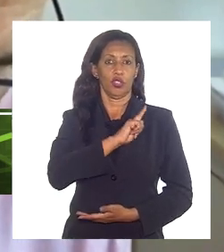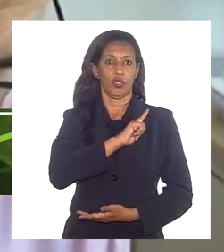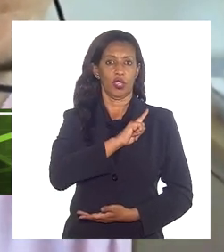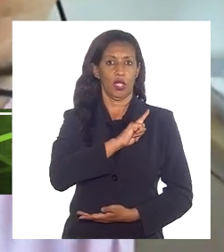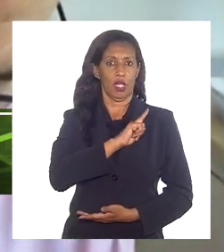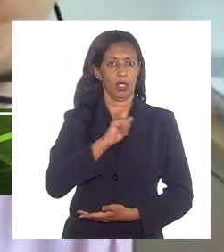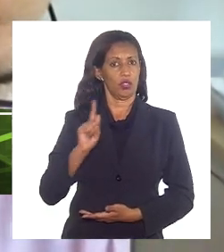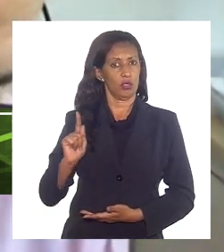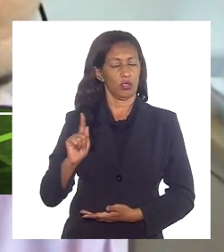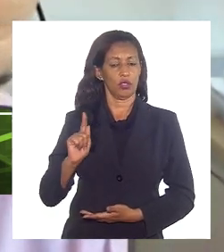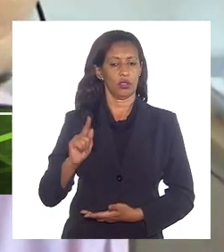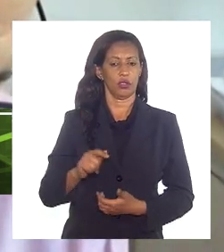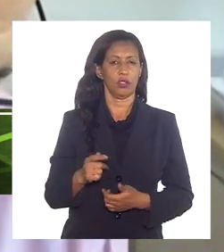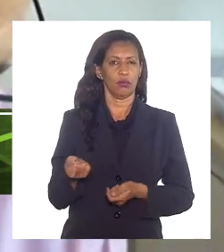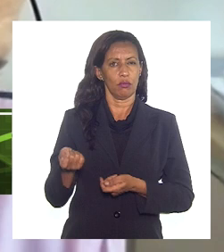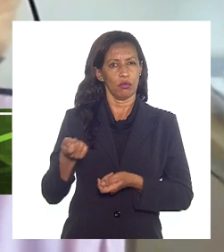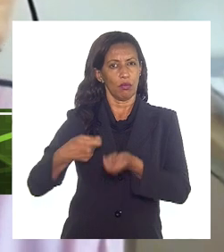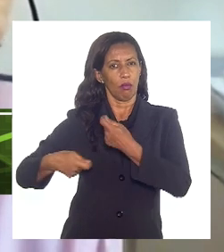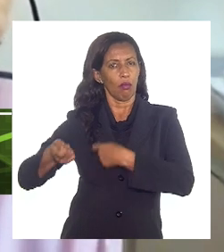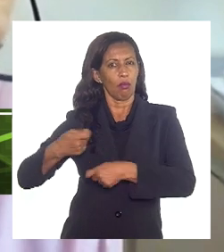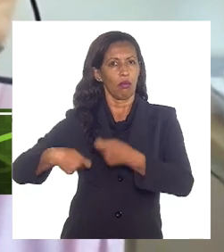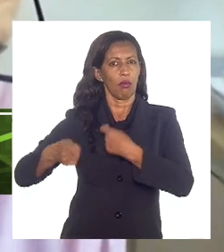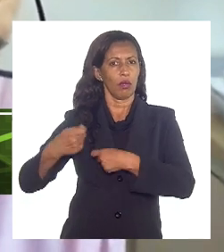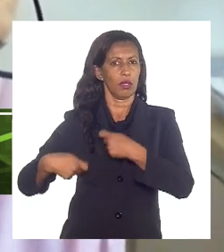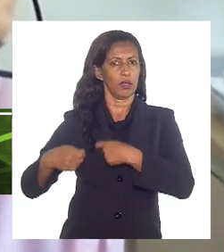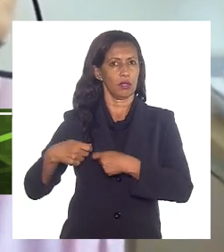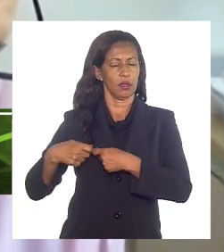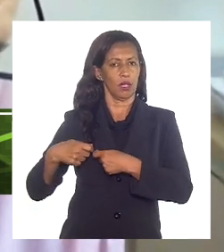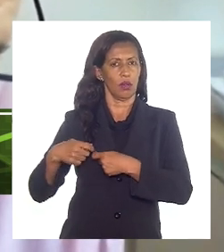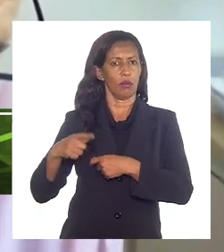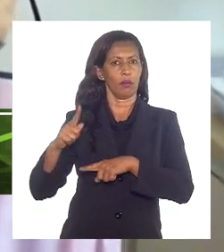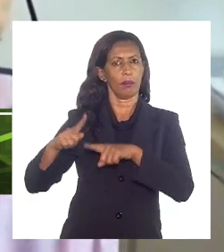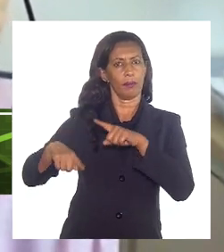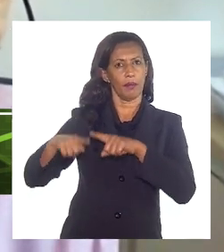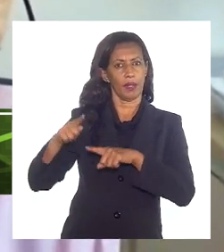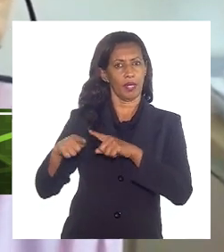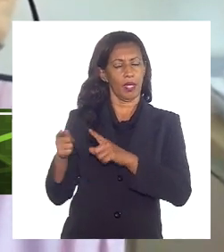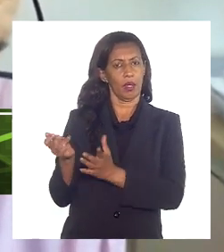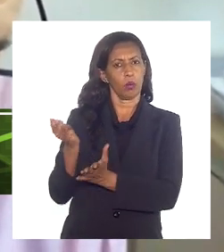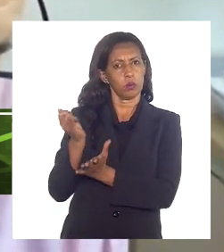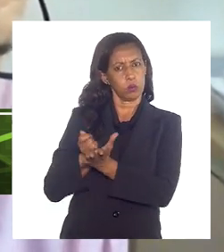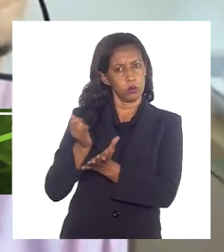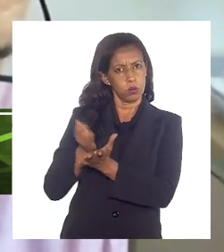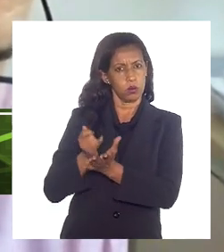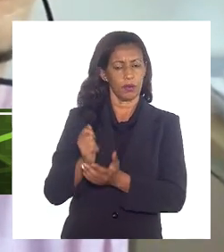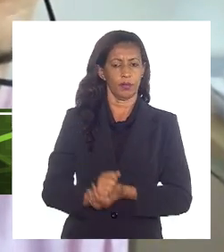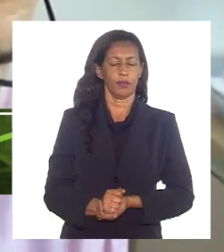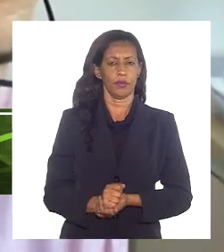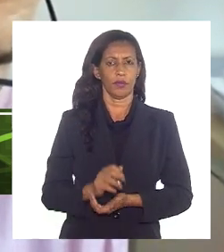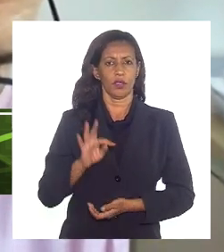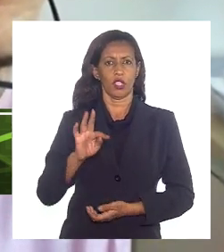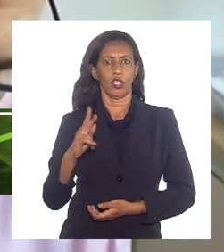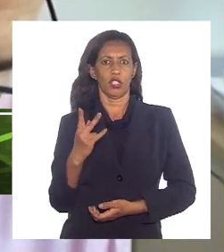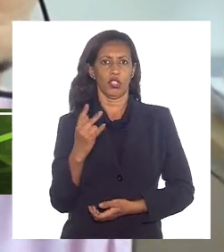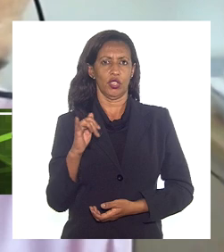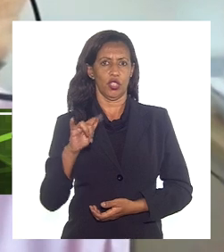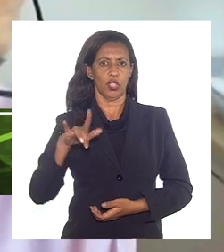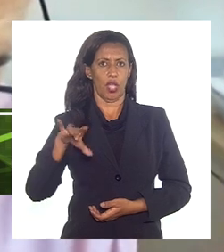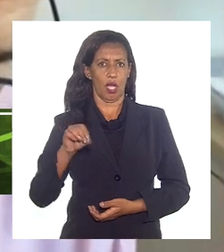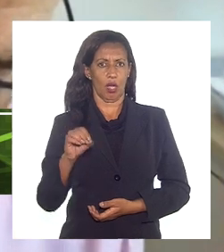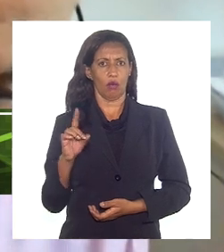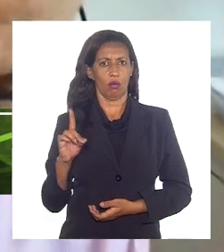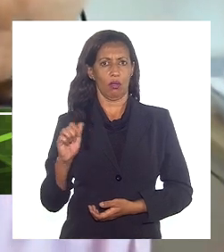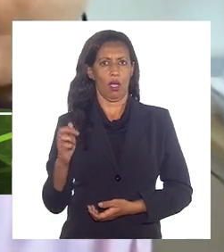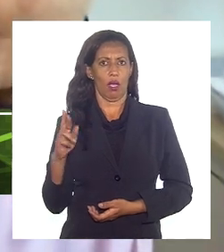representação e negociações externas em matéria tributária, do senhor Tiago da Rosa Onig,